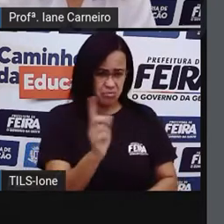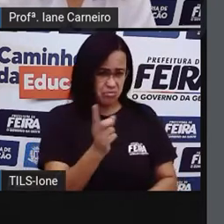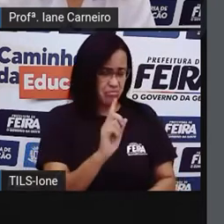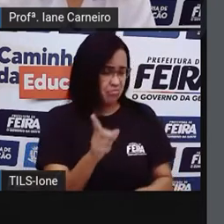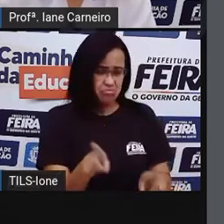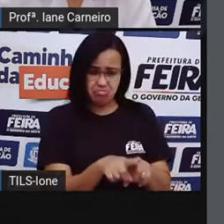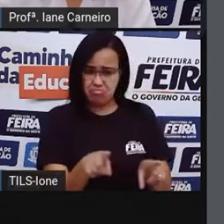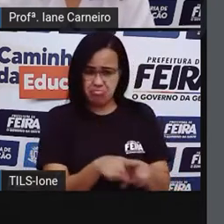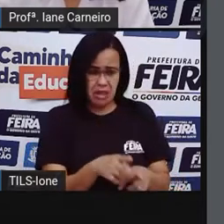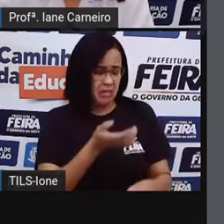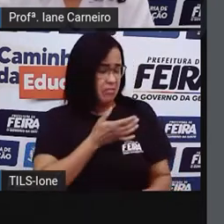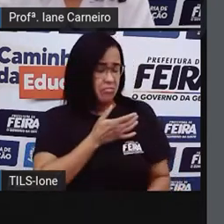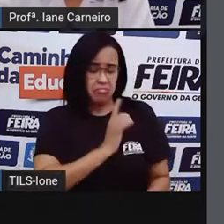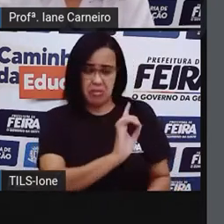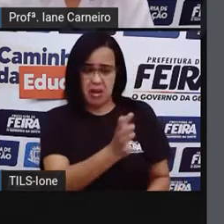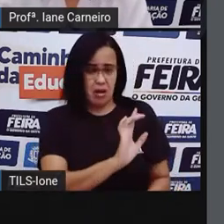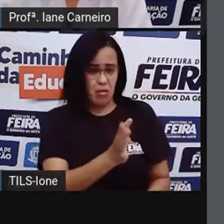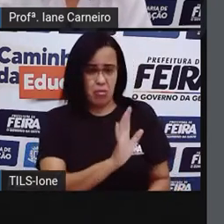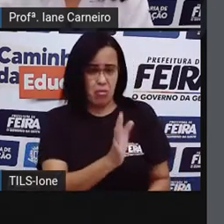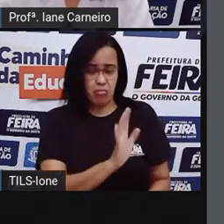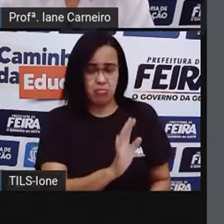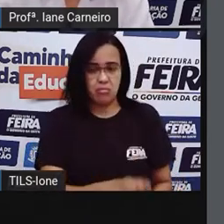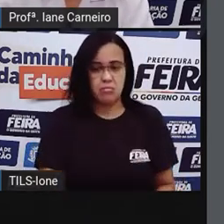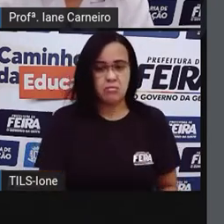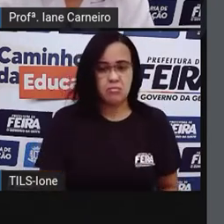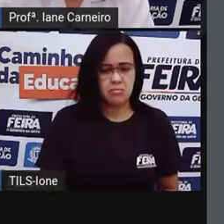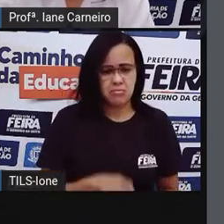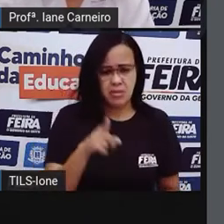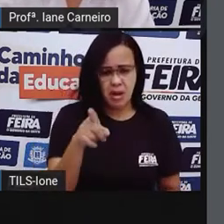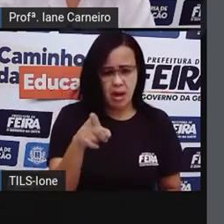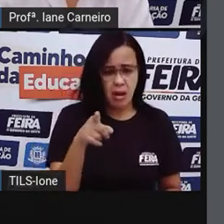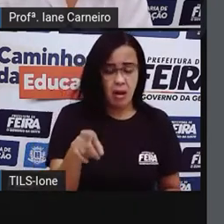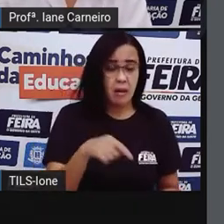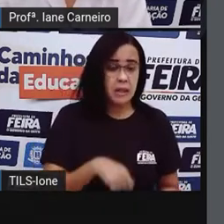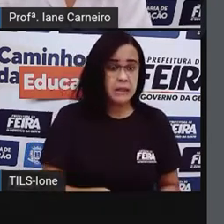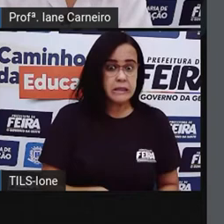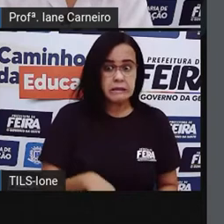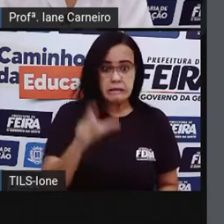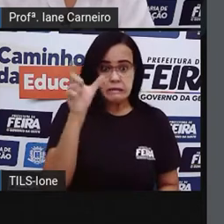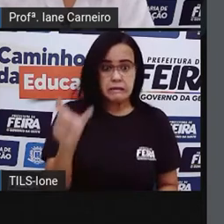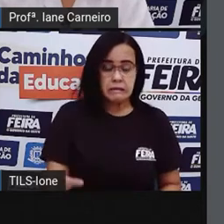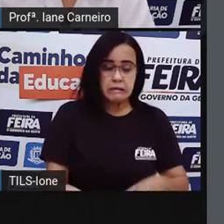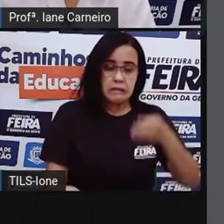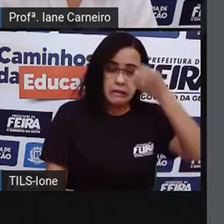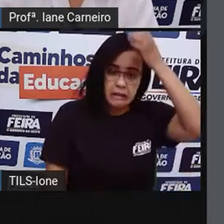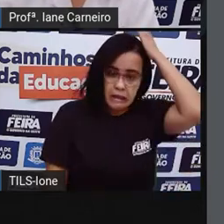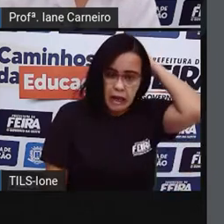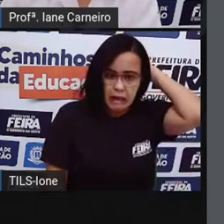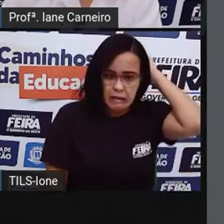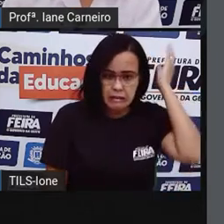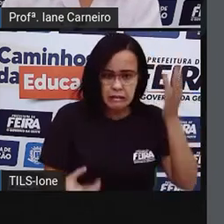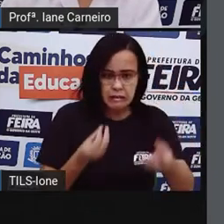o cão. A galinha ficou muito aborrecida, mas não desanimou.